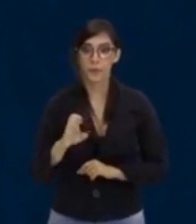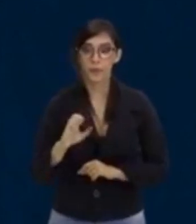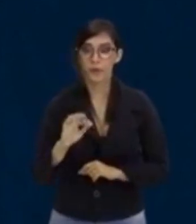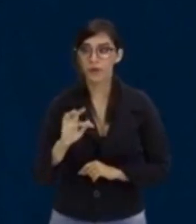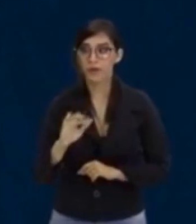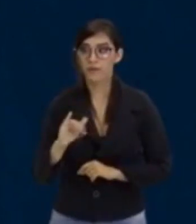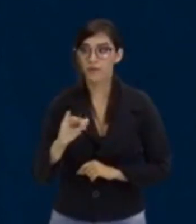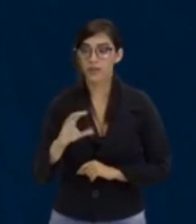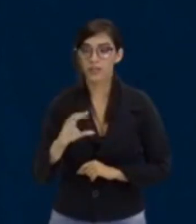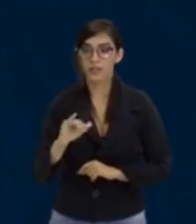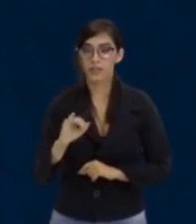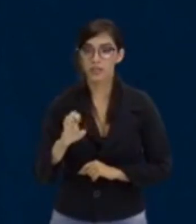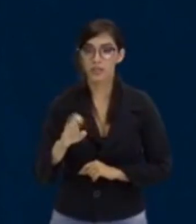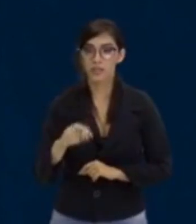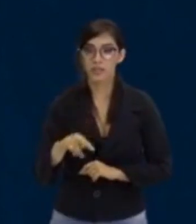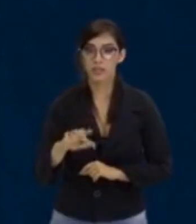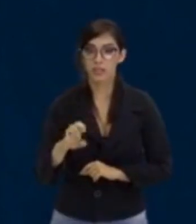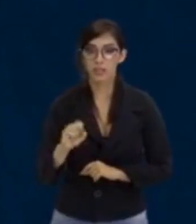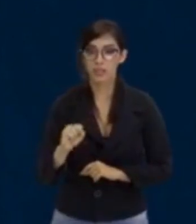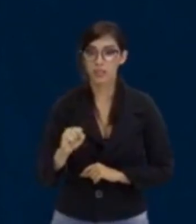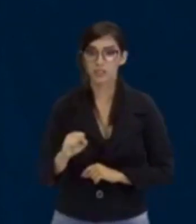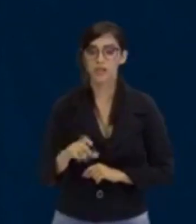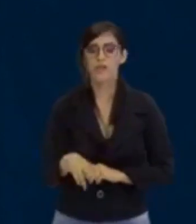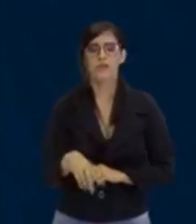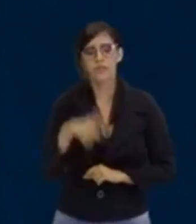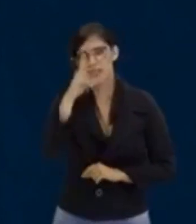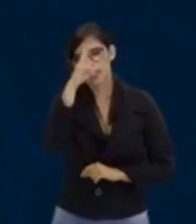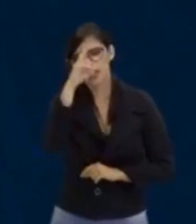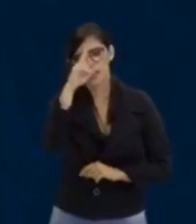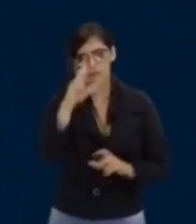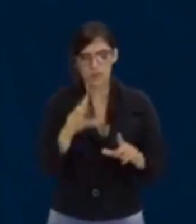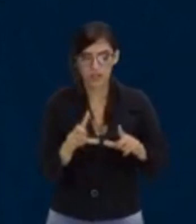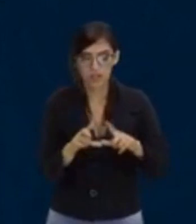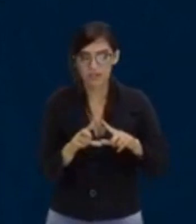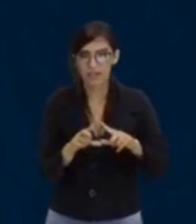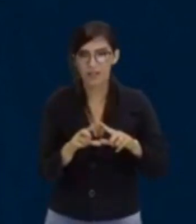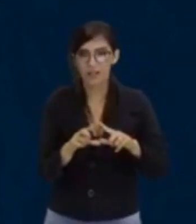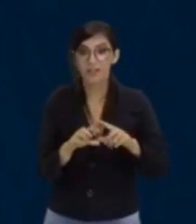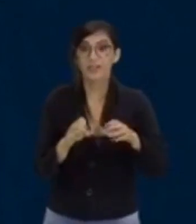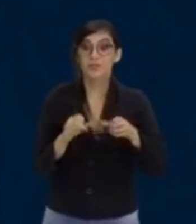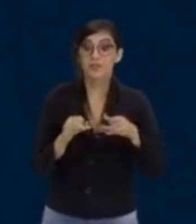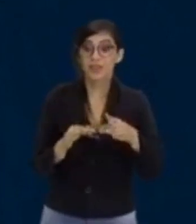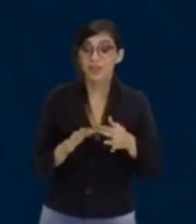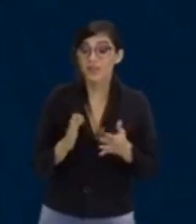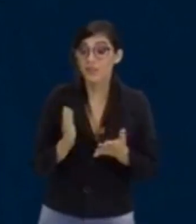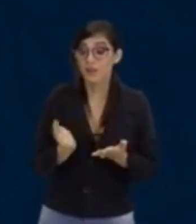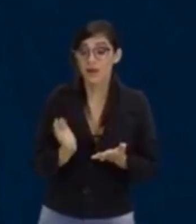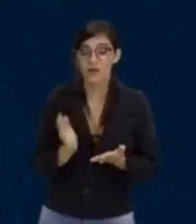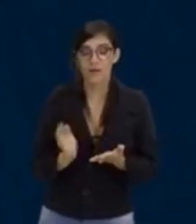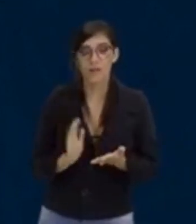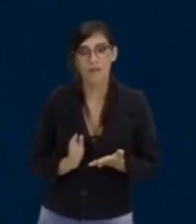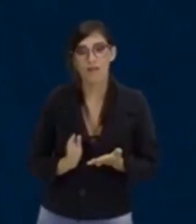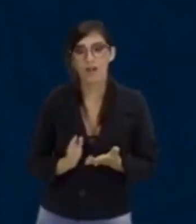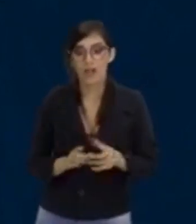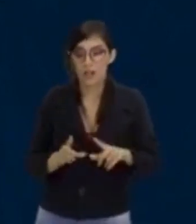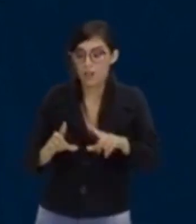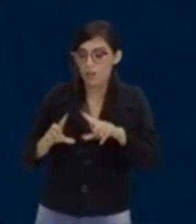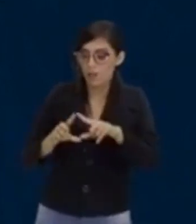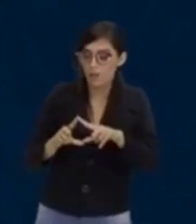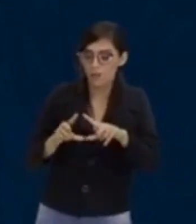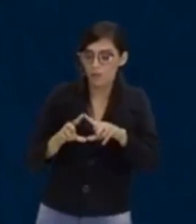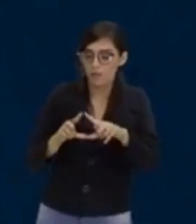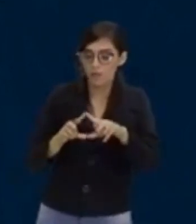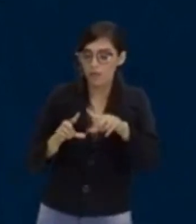delta em algum momento, ouviu mesmo, há uns 10 minutos atrás, porque esse delta é o nosso discriminante.